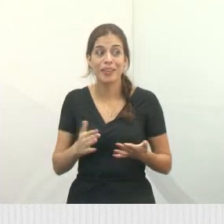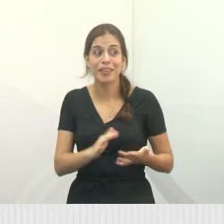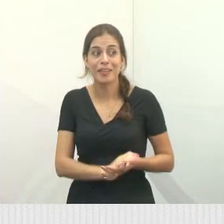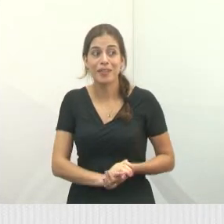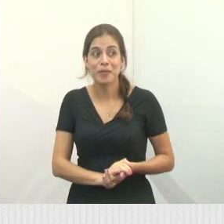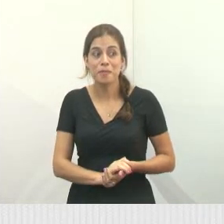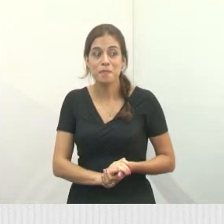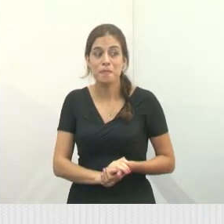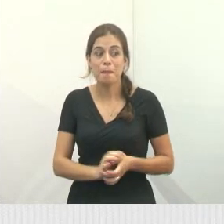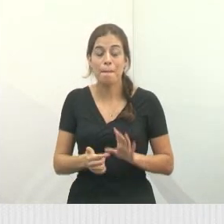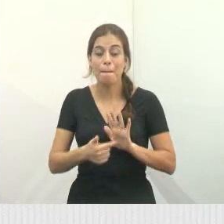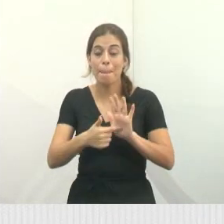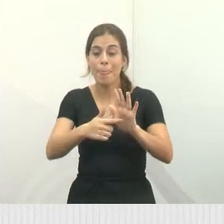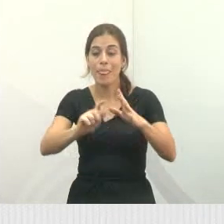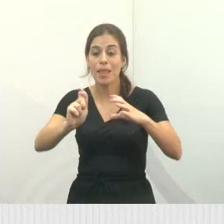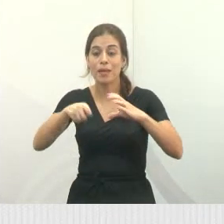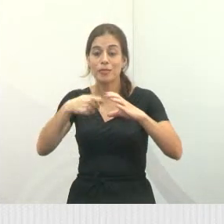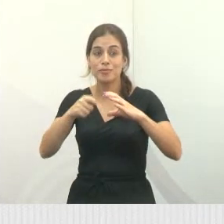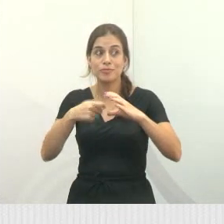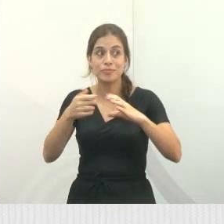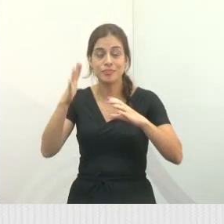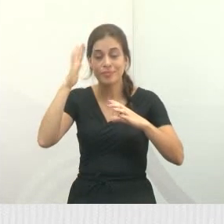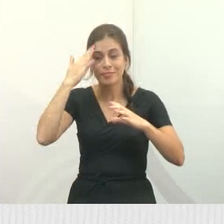Mostra o vídeo e vocês vão entender.